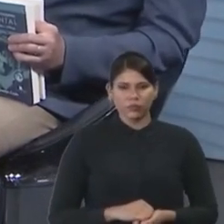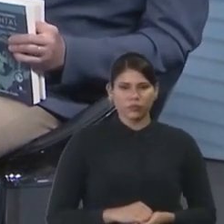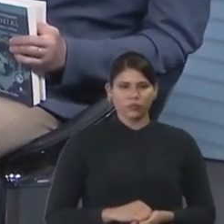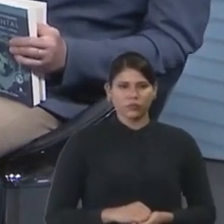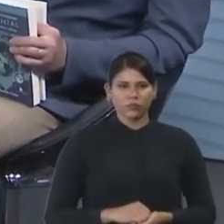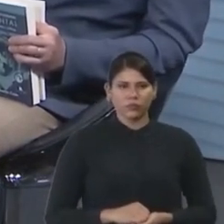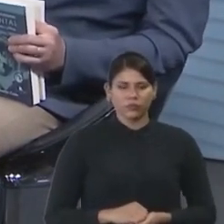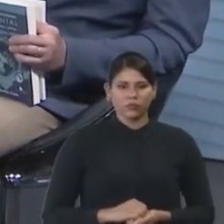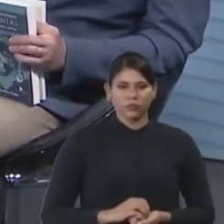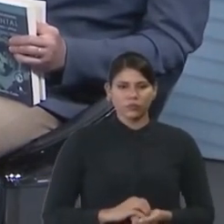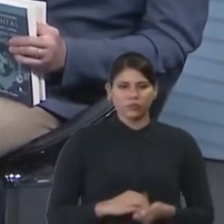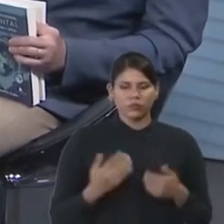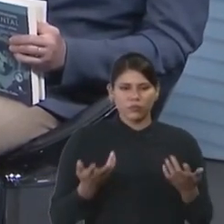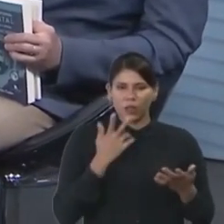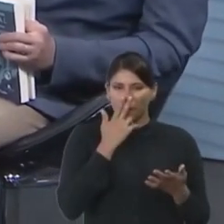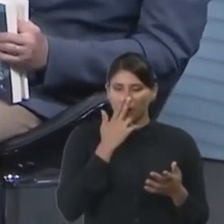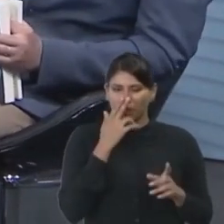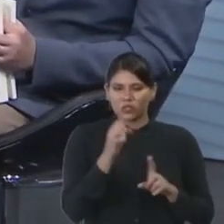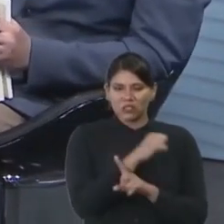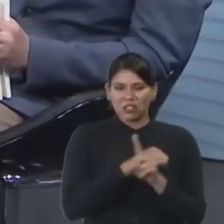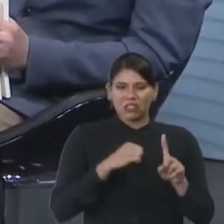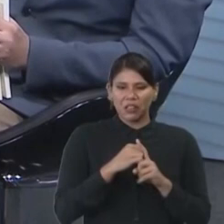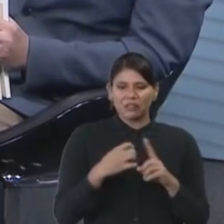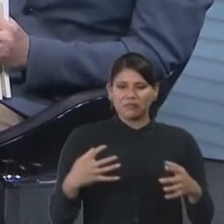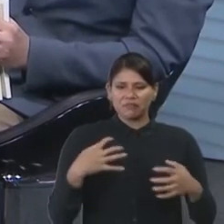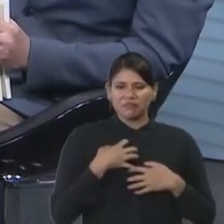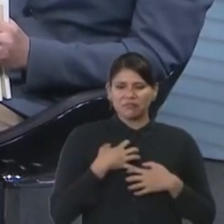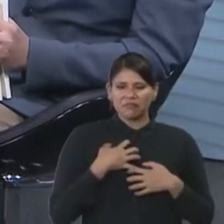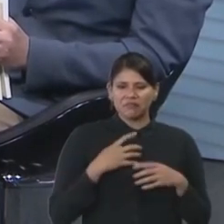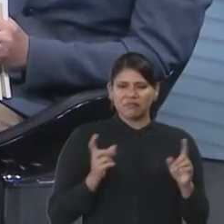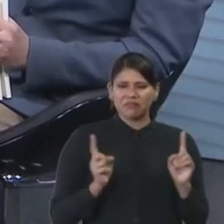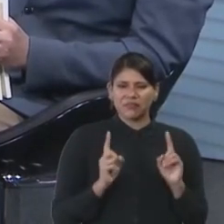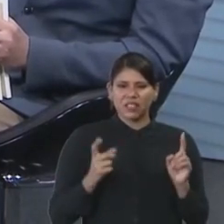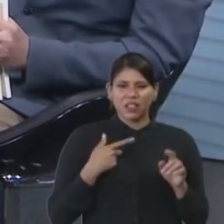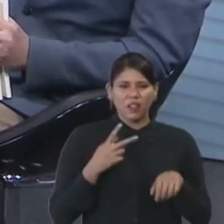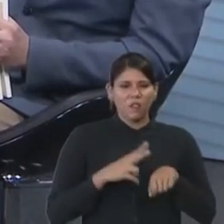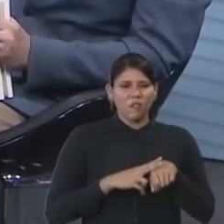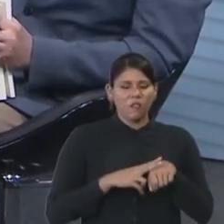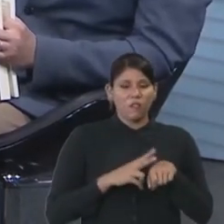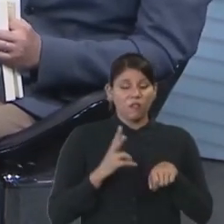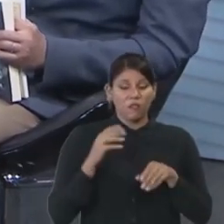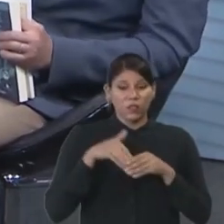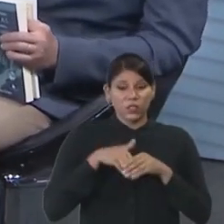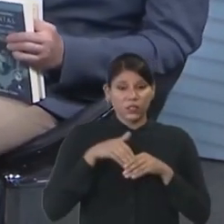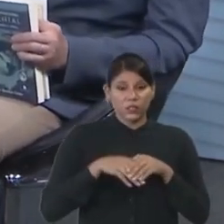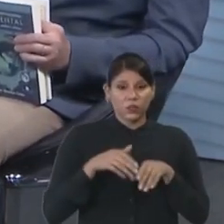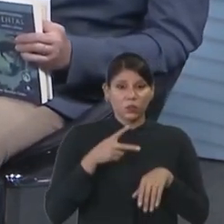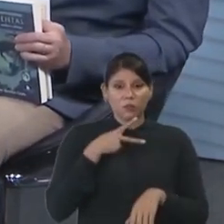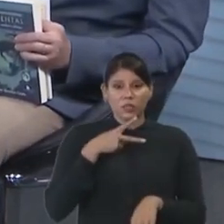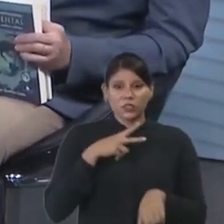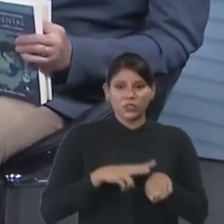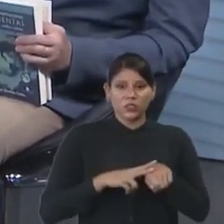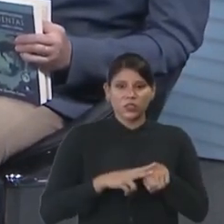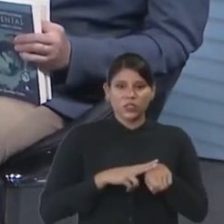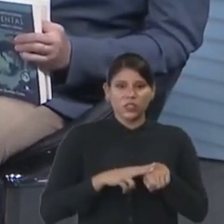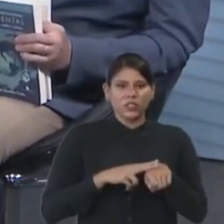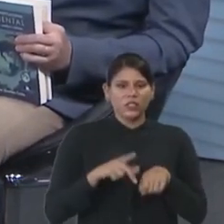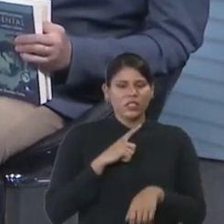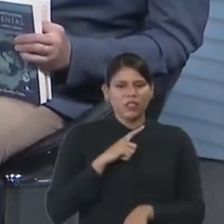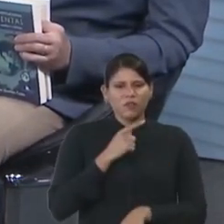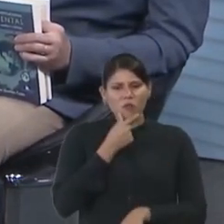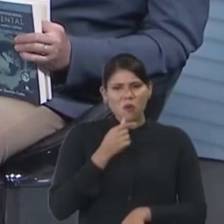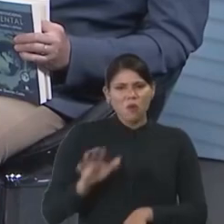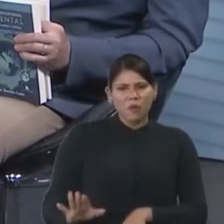porque a sociedade não se tocou. Teve a votação do Partido Verde, teve até um candidato, né? O Cirquiz, parece que